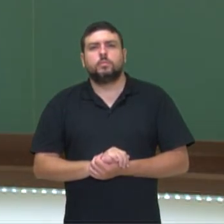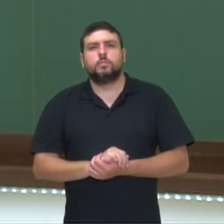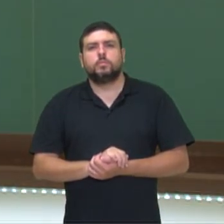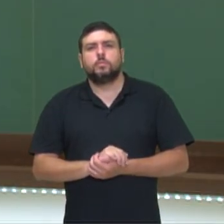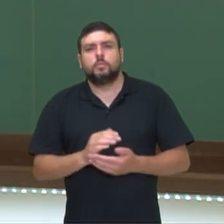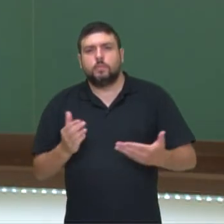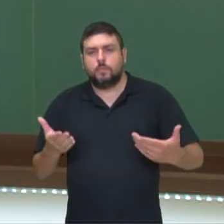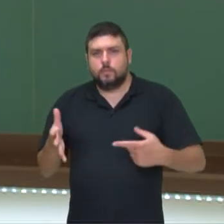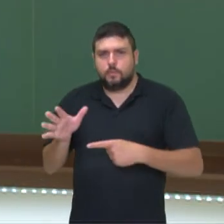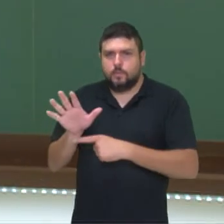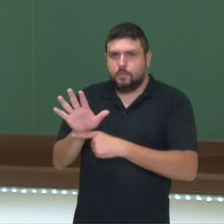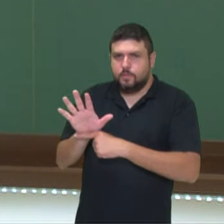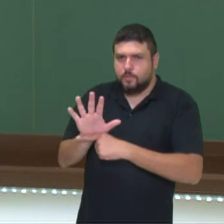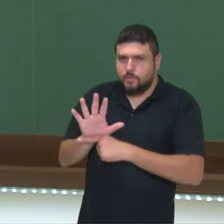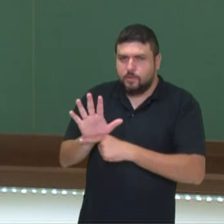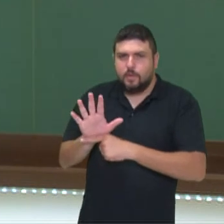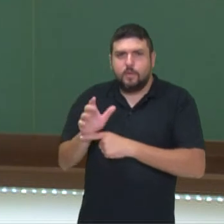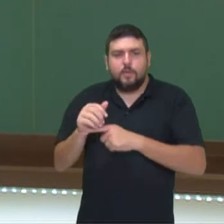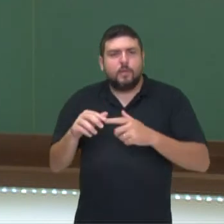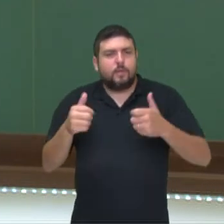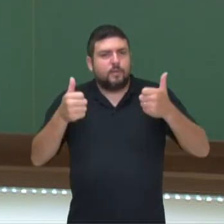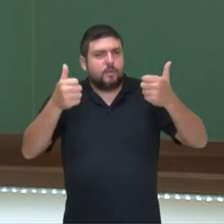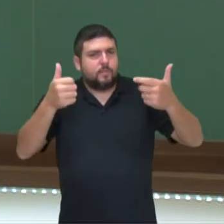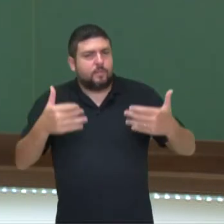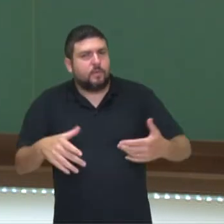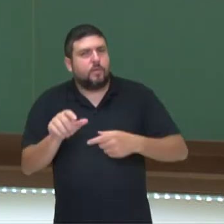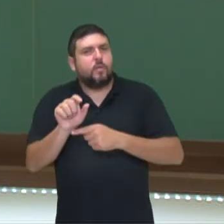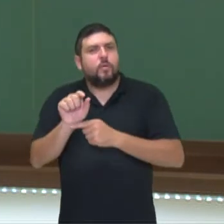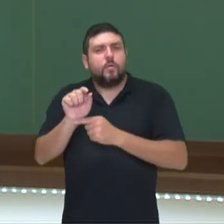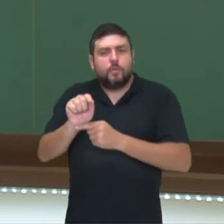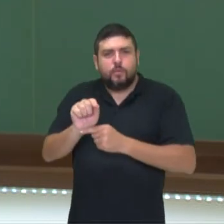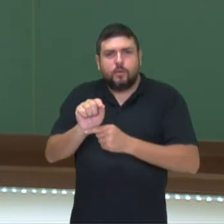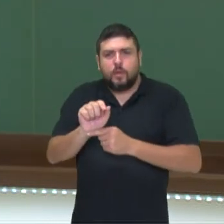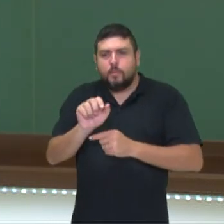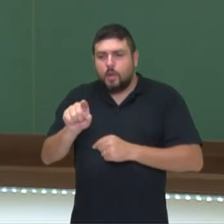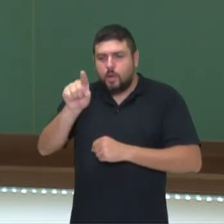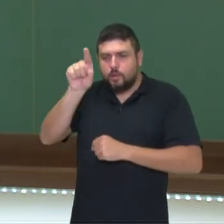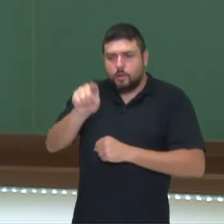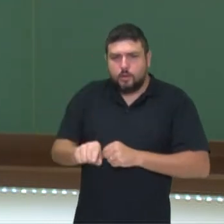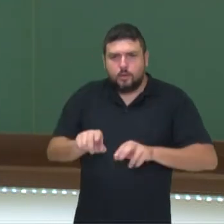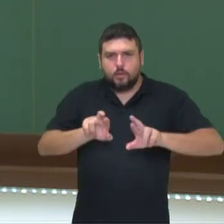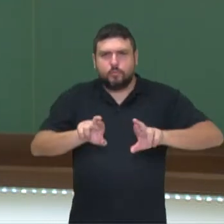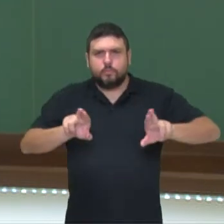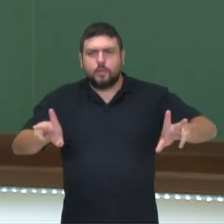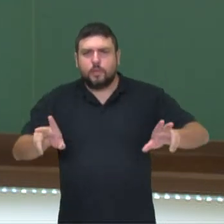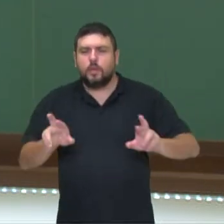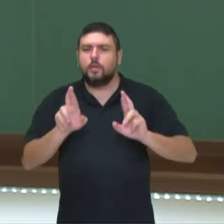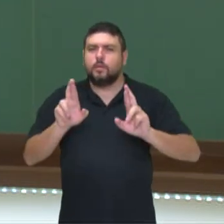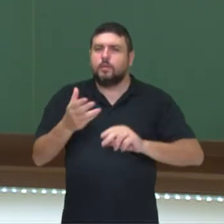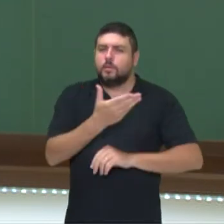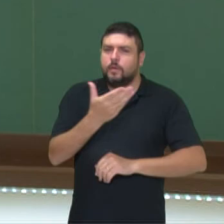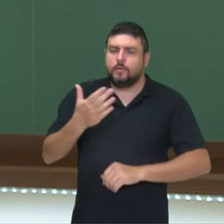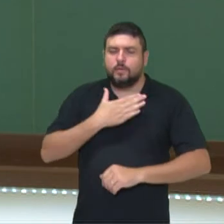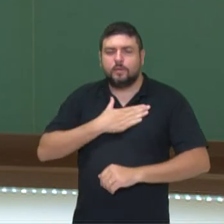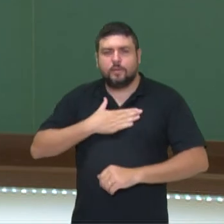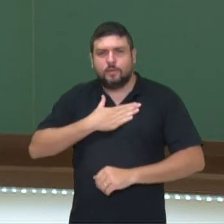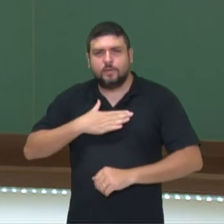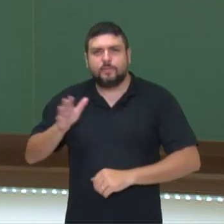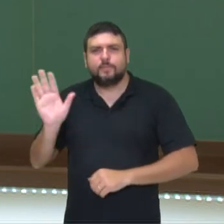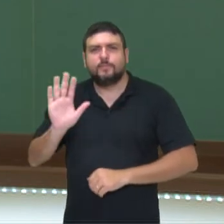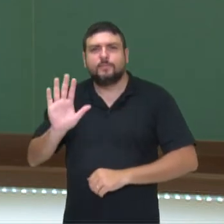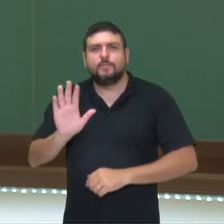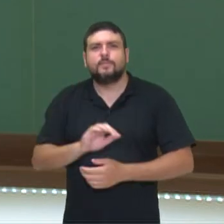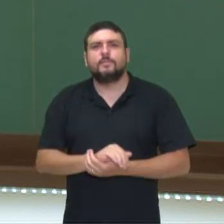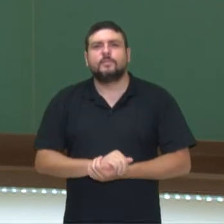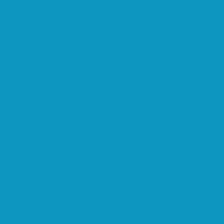vídeo nós falamos sobre acentuação de acrítica. Espero que vocês tenham gostado. Até